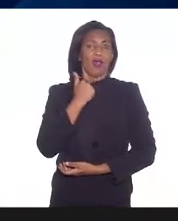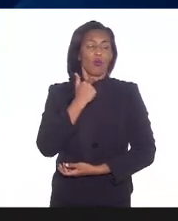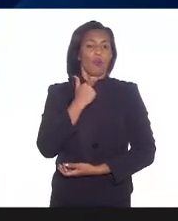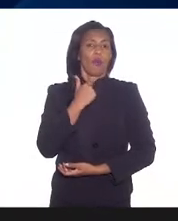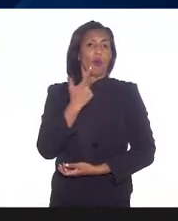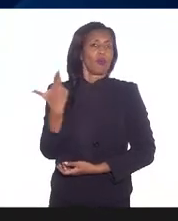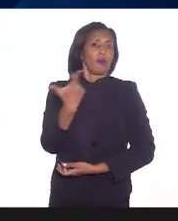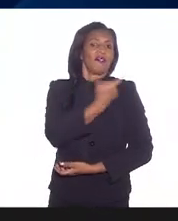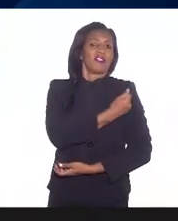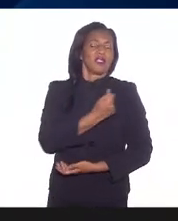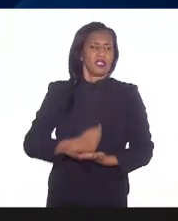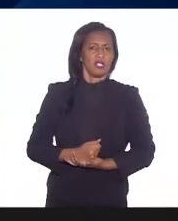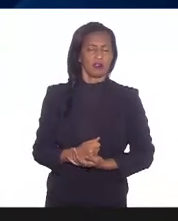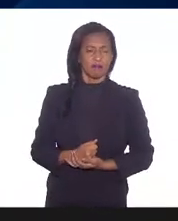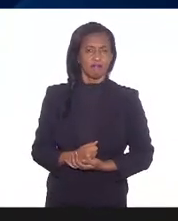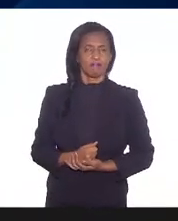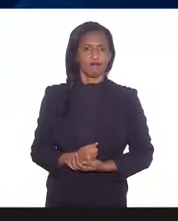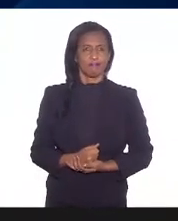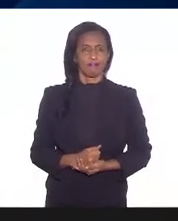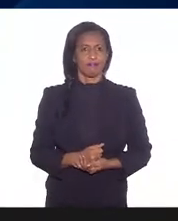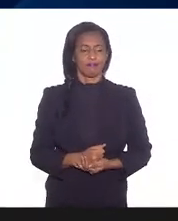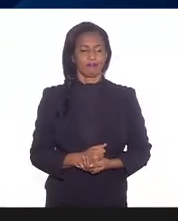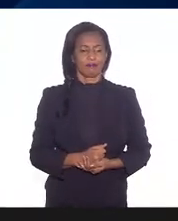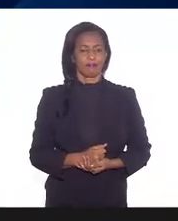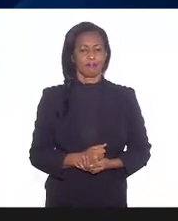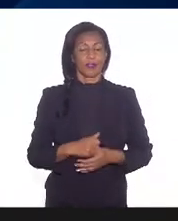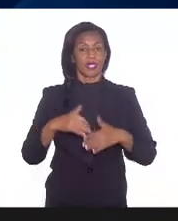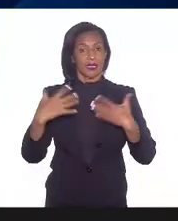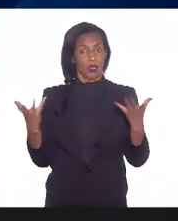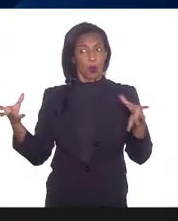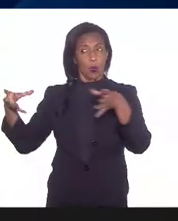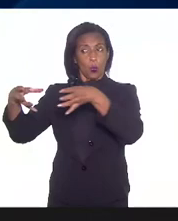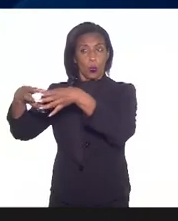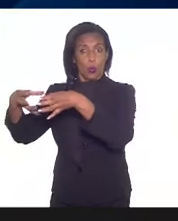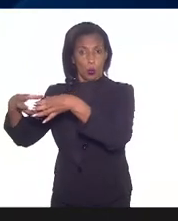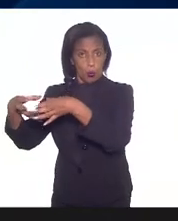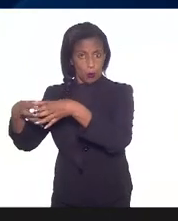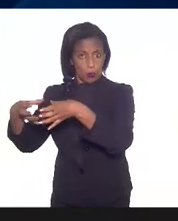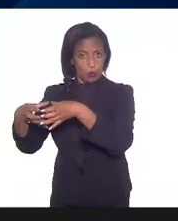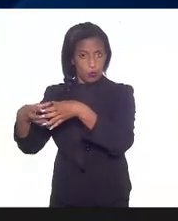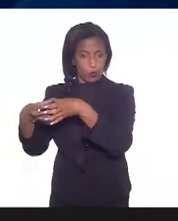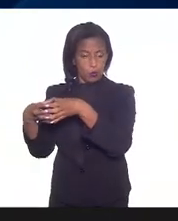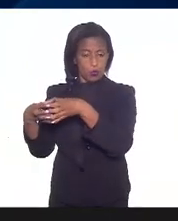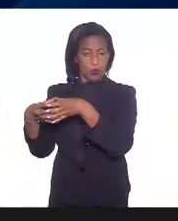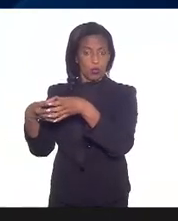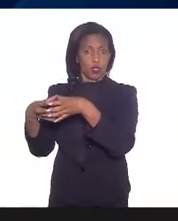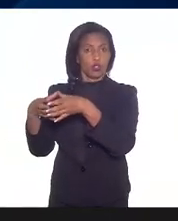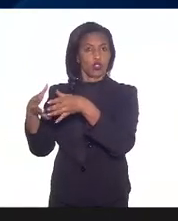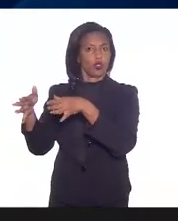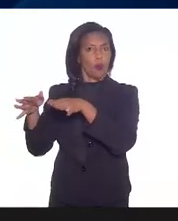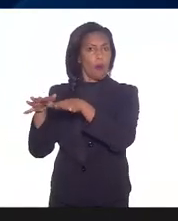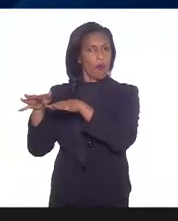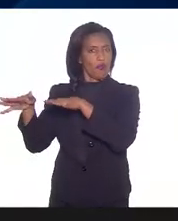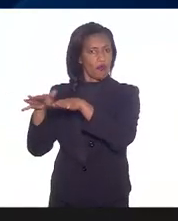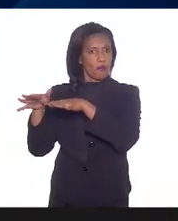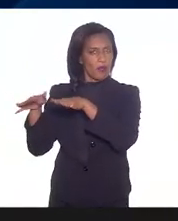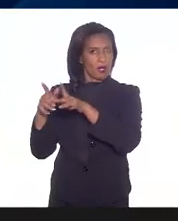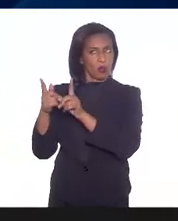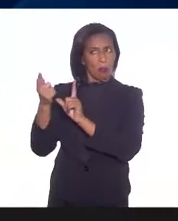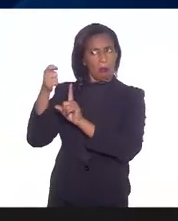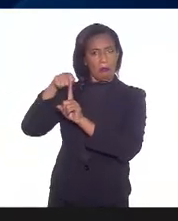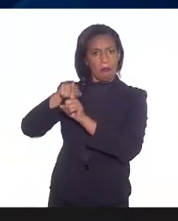eles vão tomar a vacina aqui. Então, é uma categoria que eu estou falando do movimento por mês